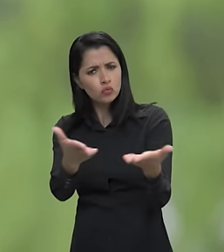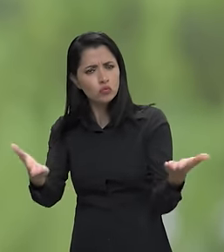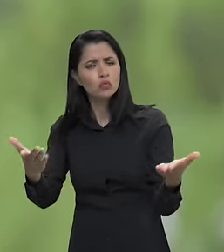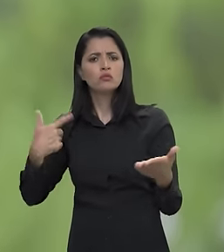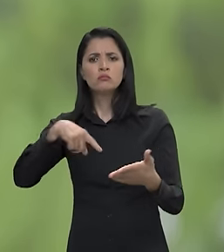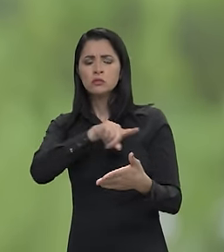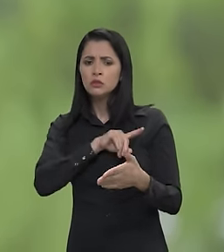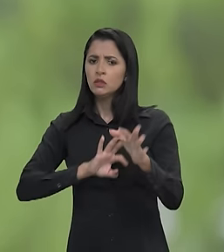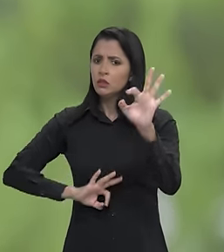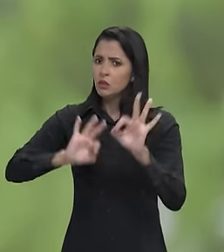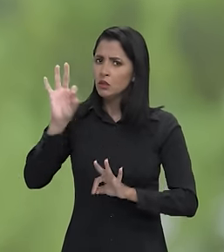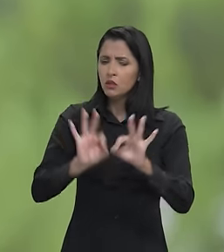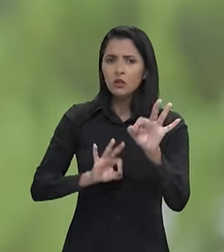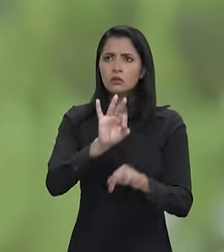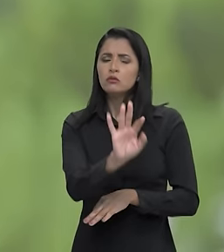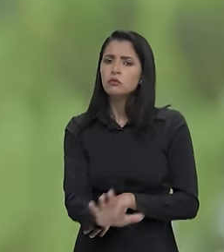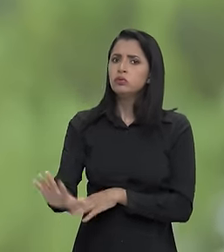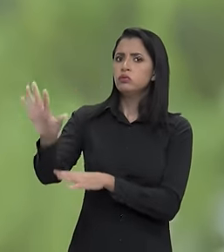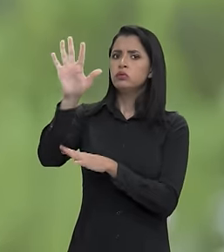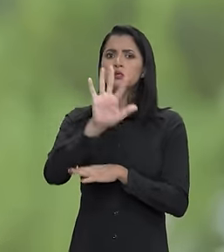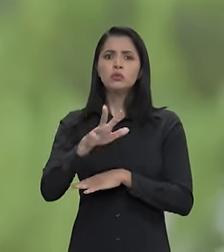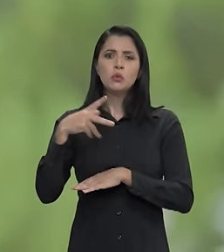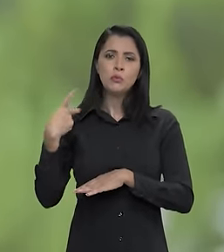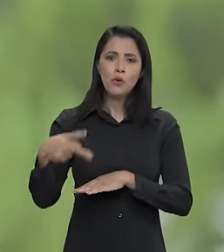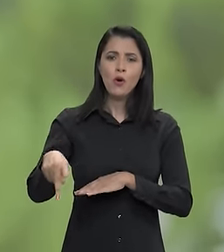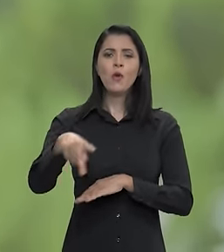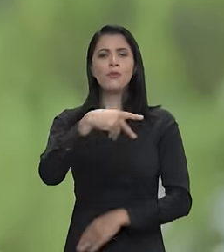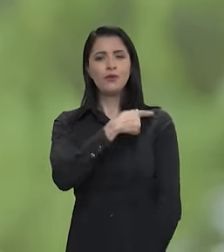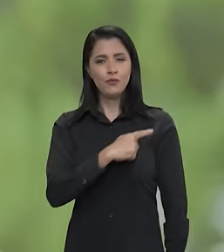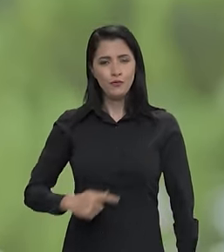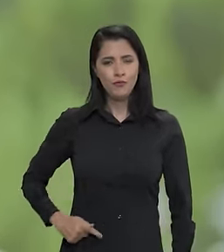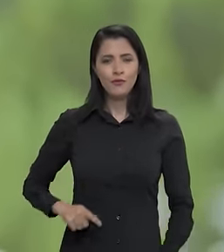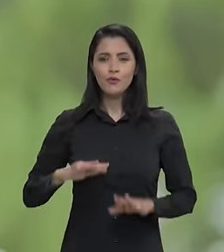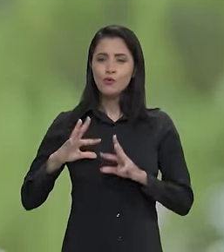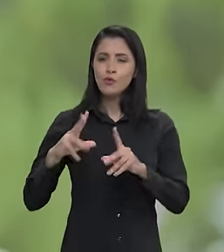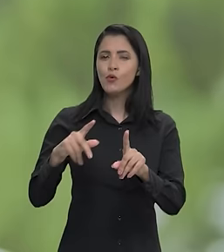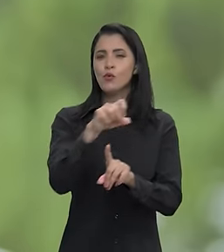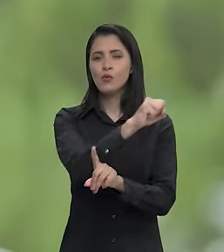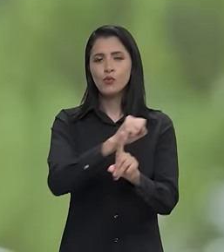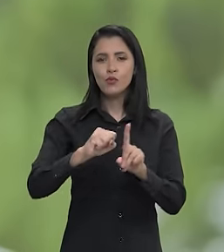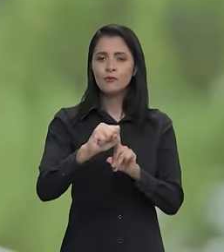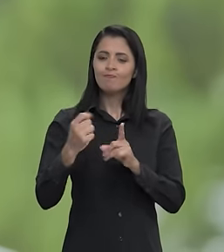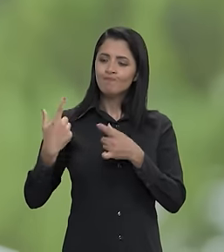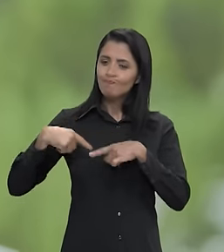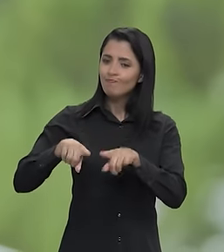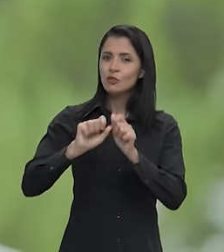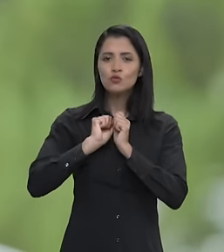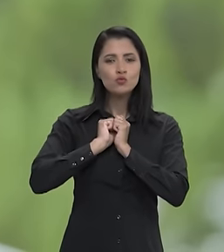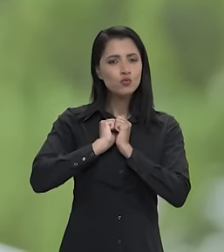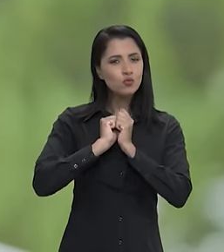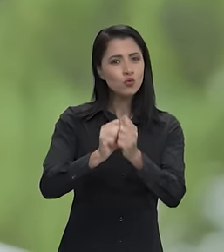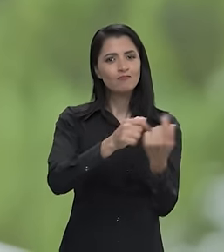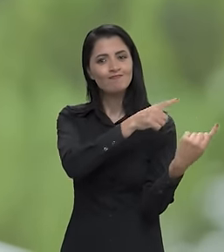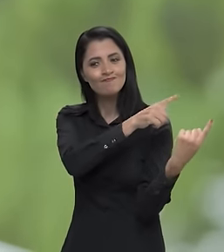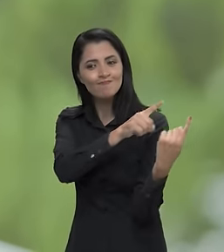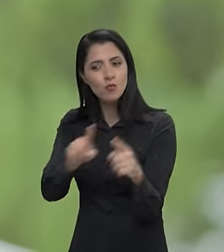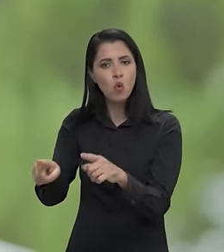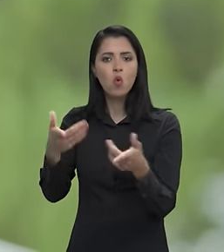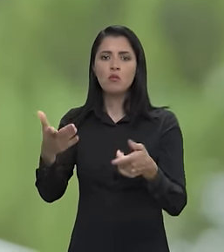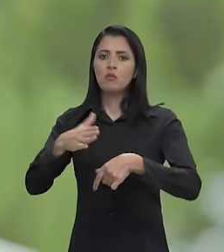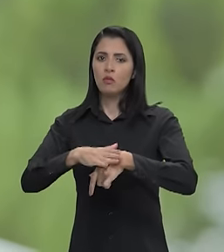todos para uma mobilização nacional, dos governos e de toda a sociedade, para que juntos